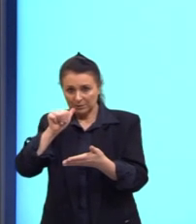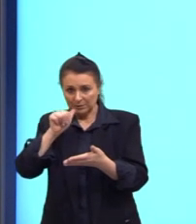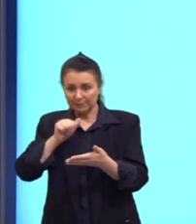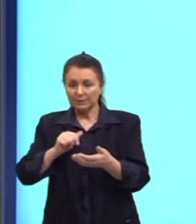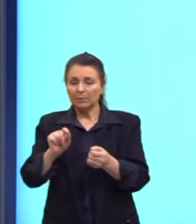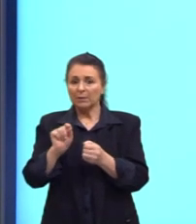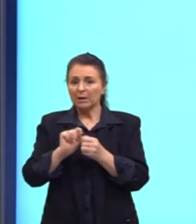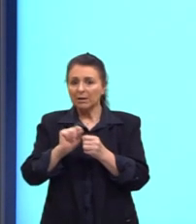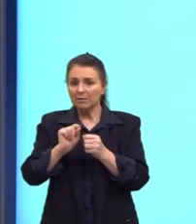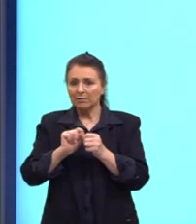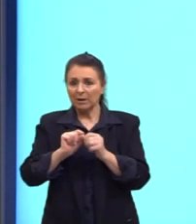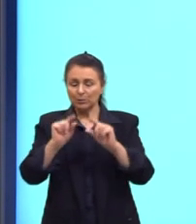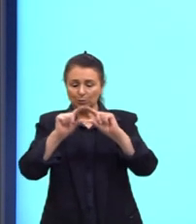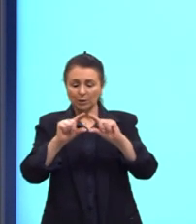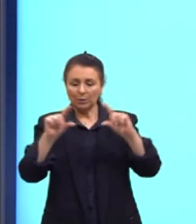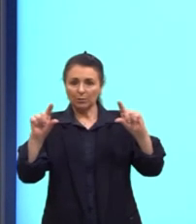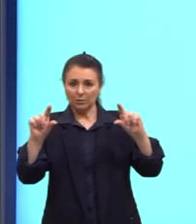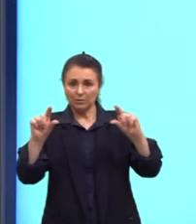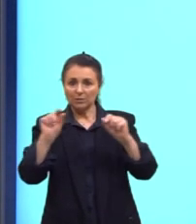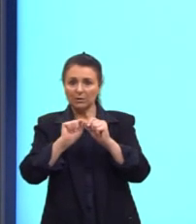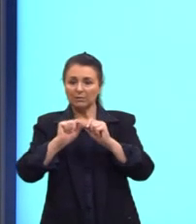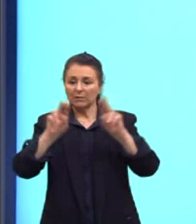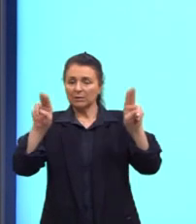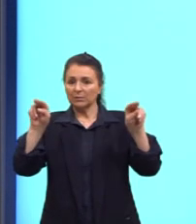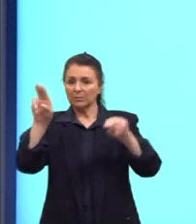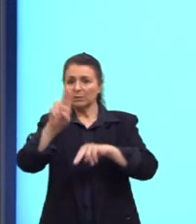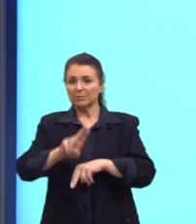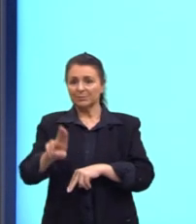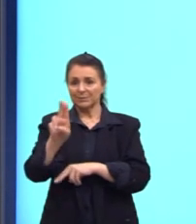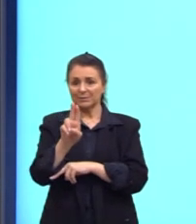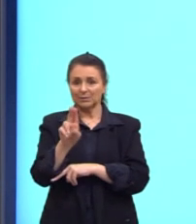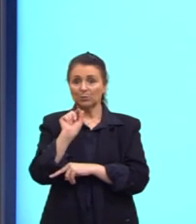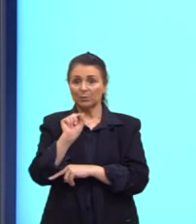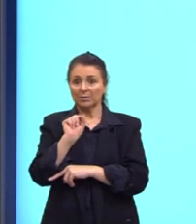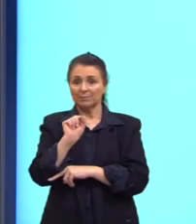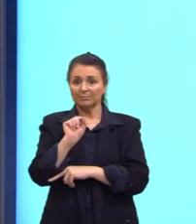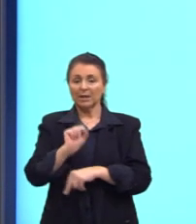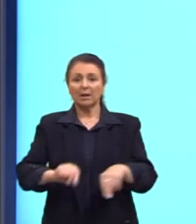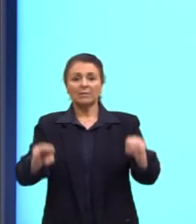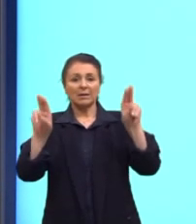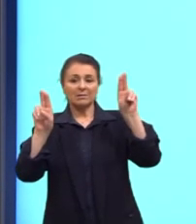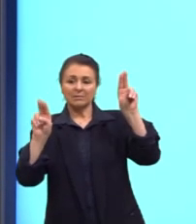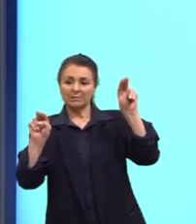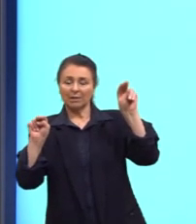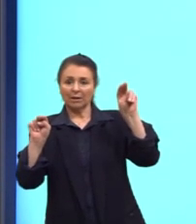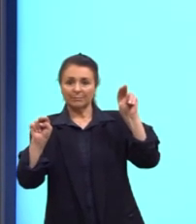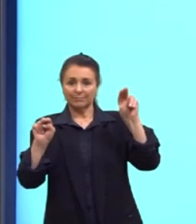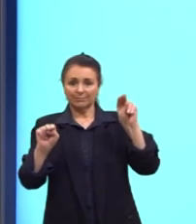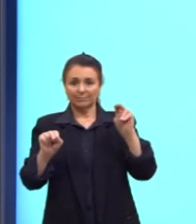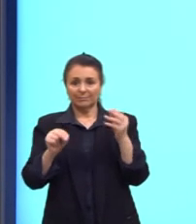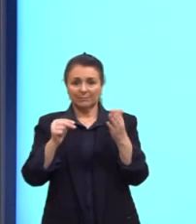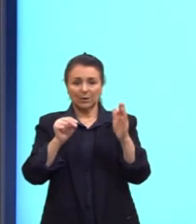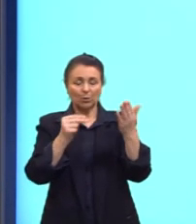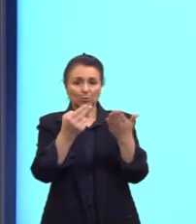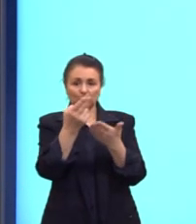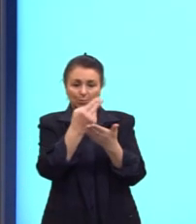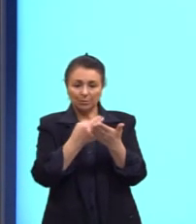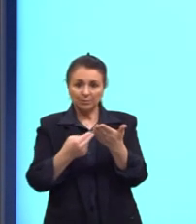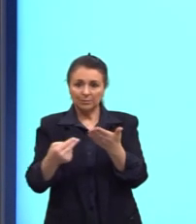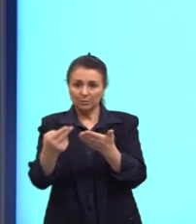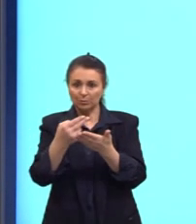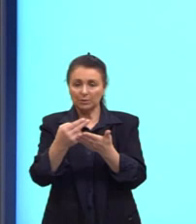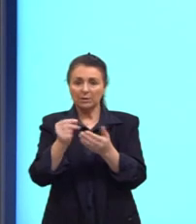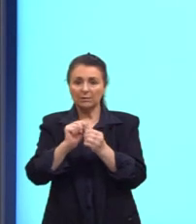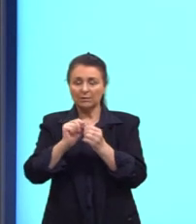recorte para falar sobre esse tema, e ela vai citar uma obra para estabelecer esse comparativo,